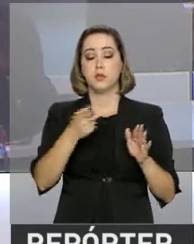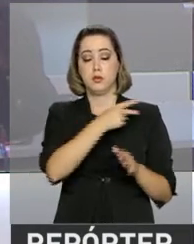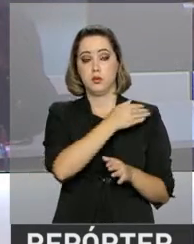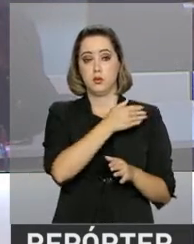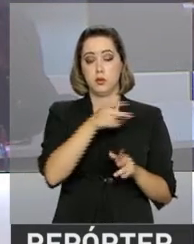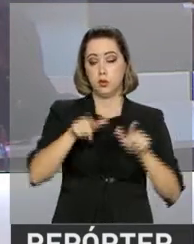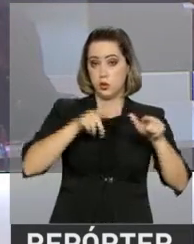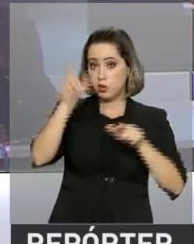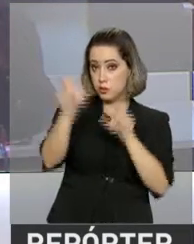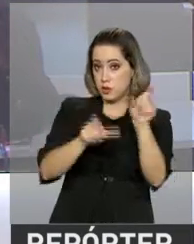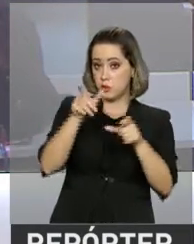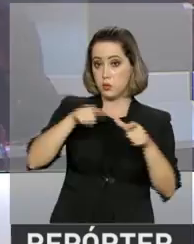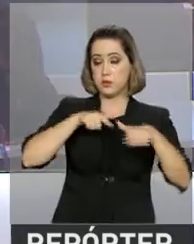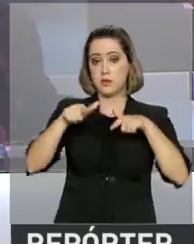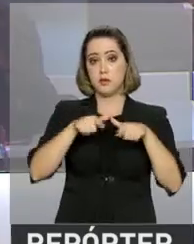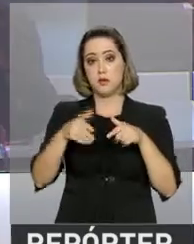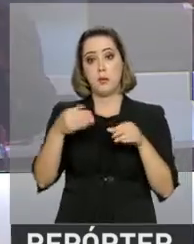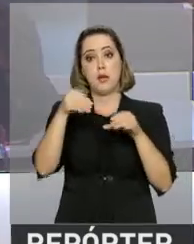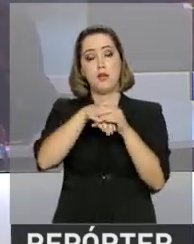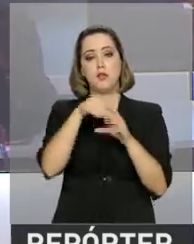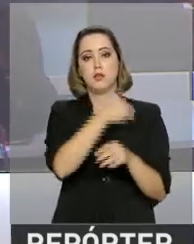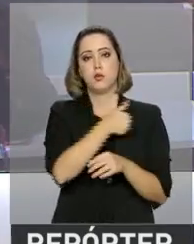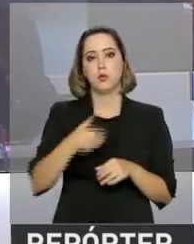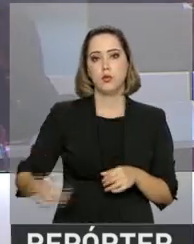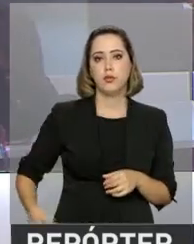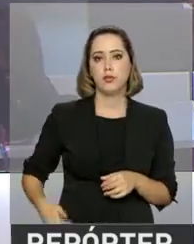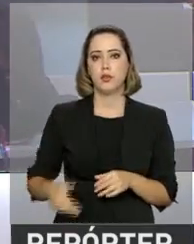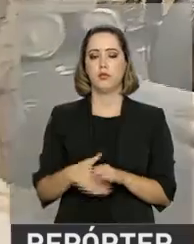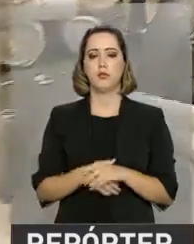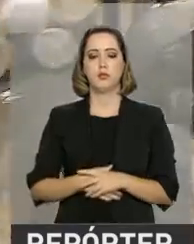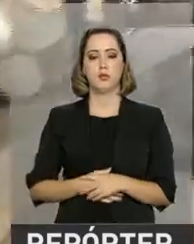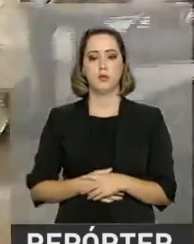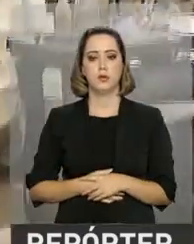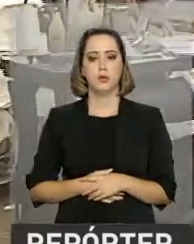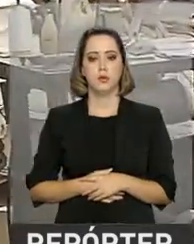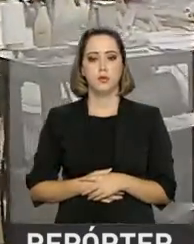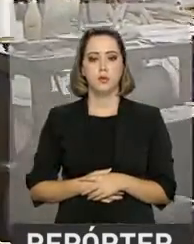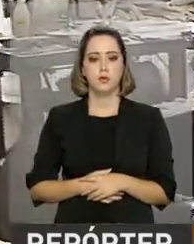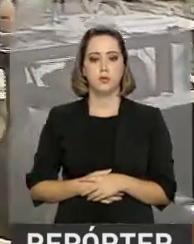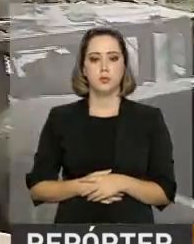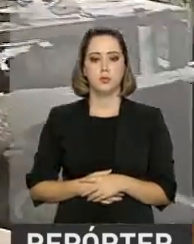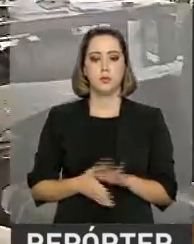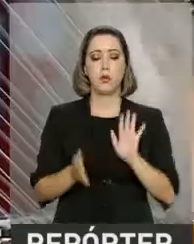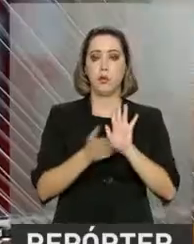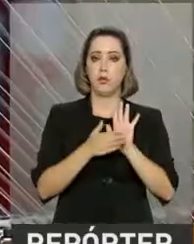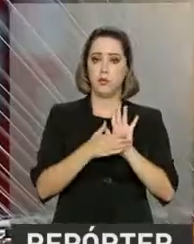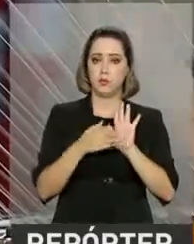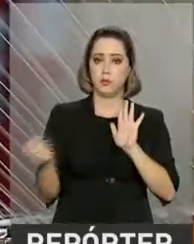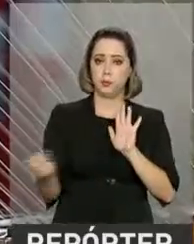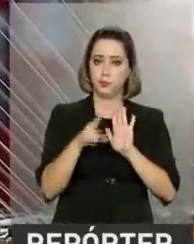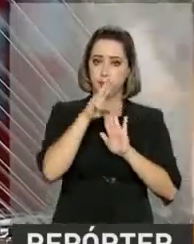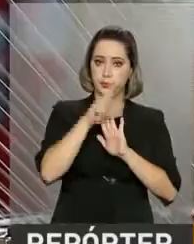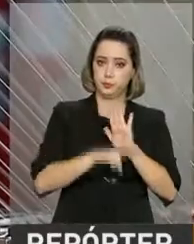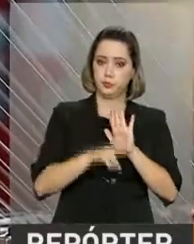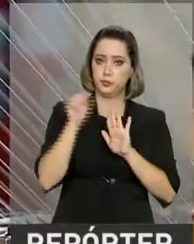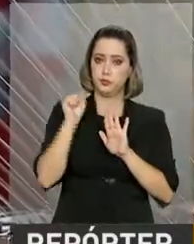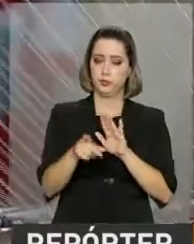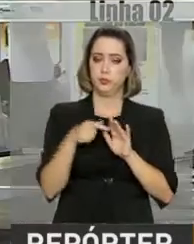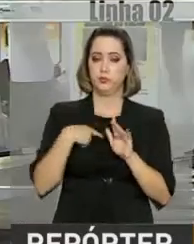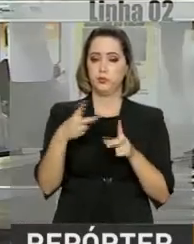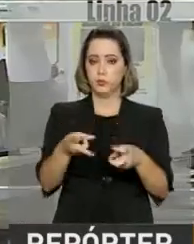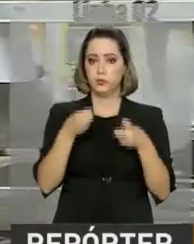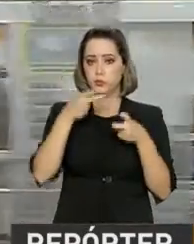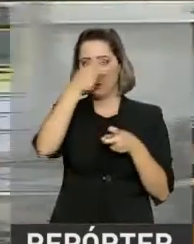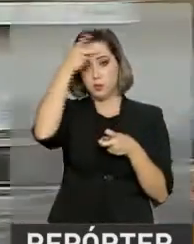pela proposta, os direitos adquiridos serão preservados. A proposta de reforma da Previdência prevê que